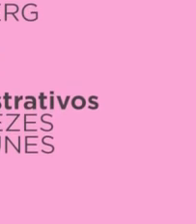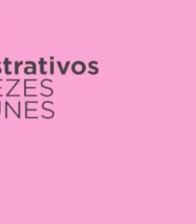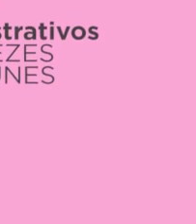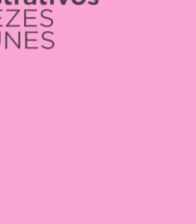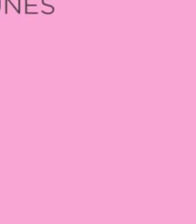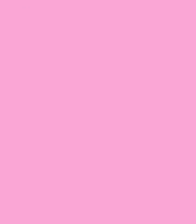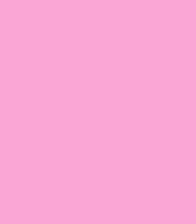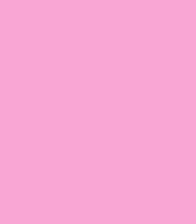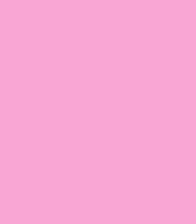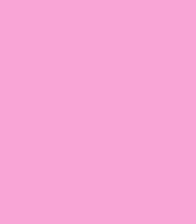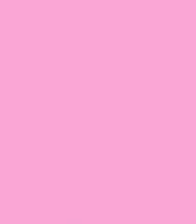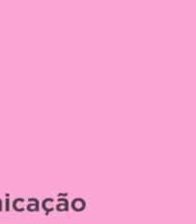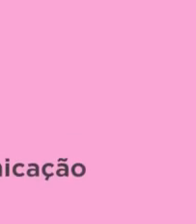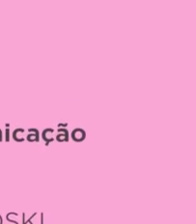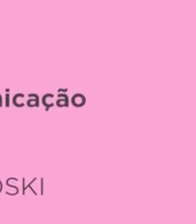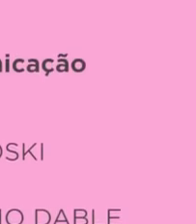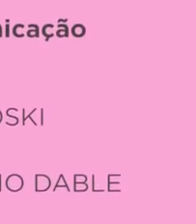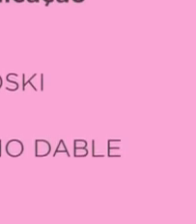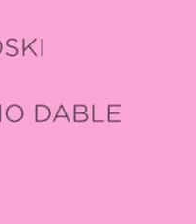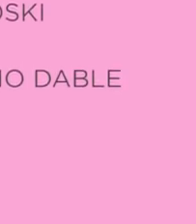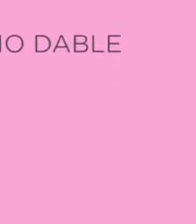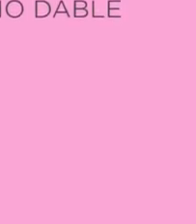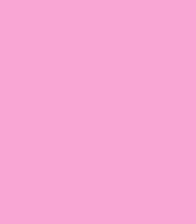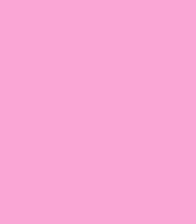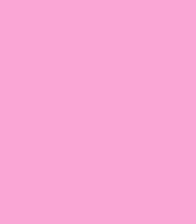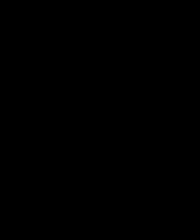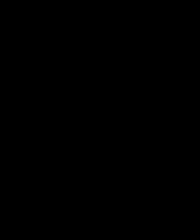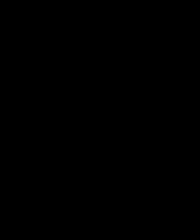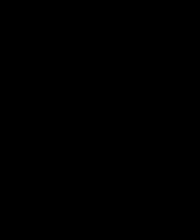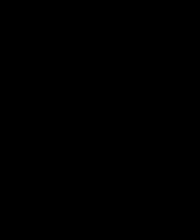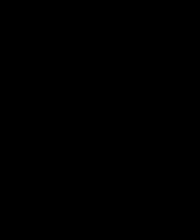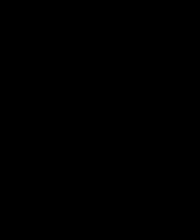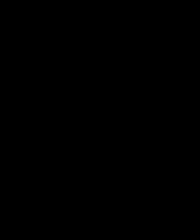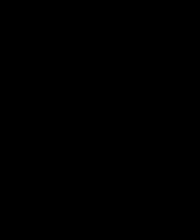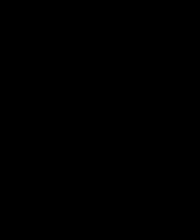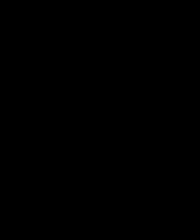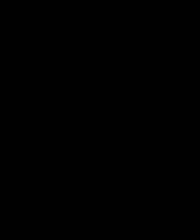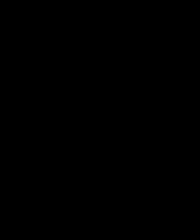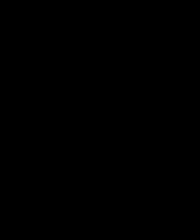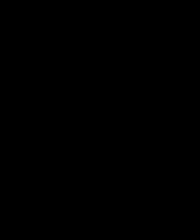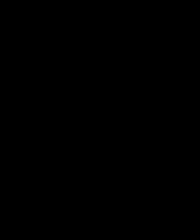Legenda Sônia Ruberti